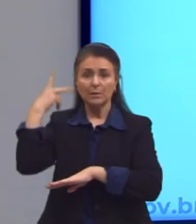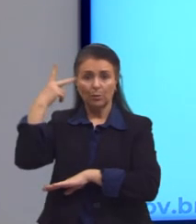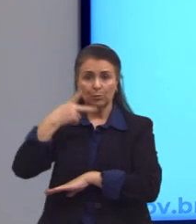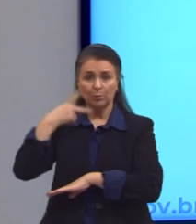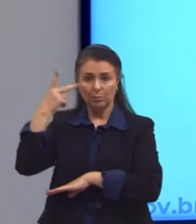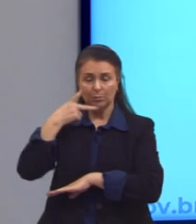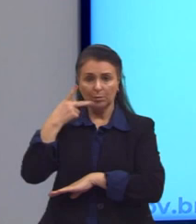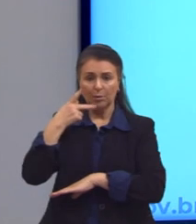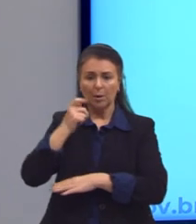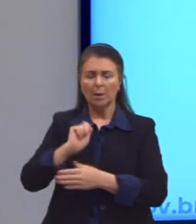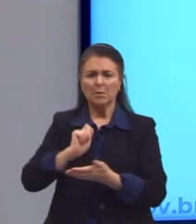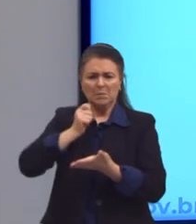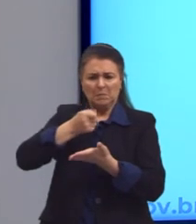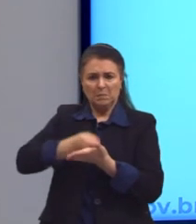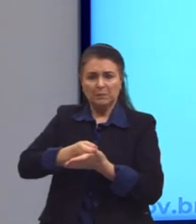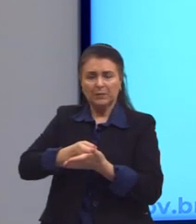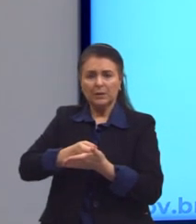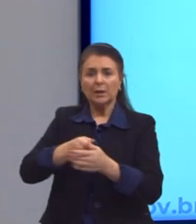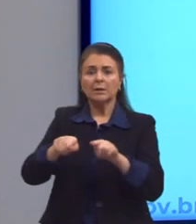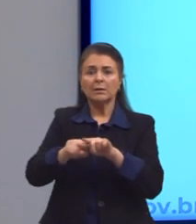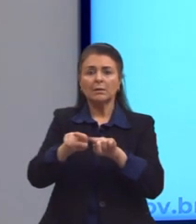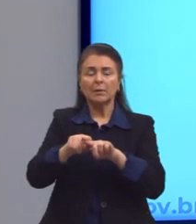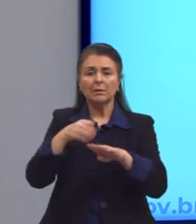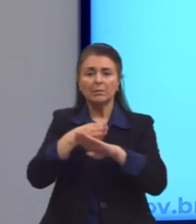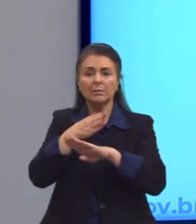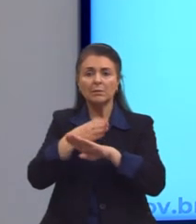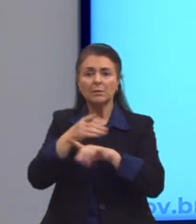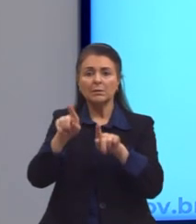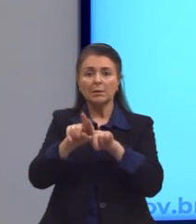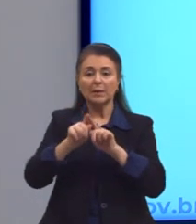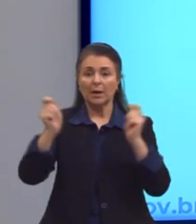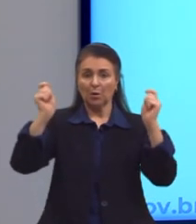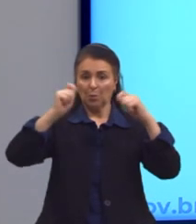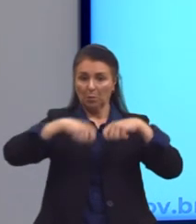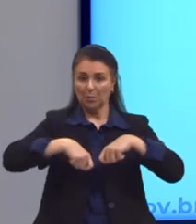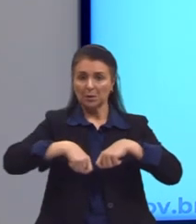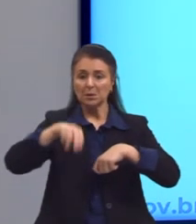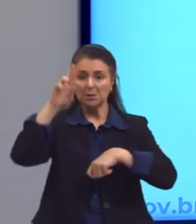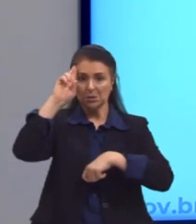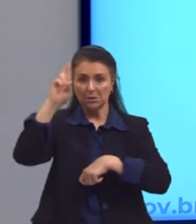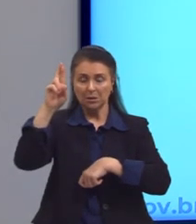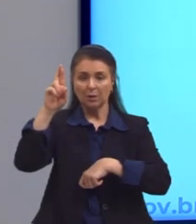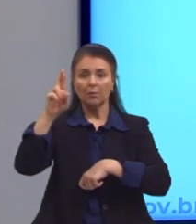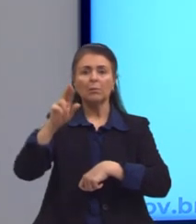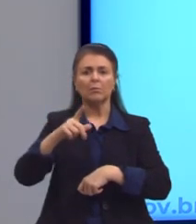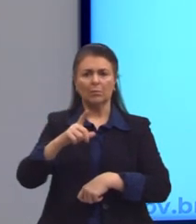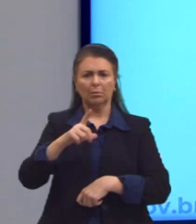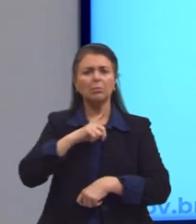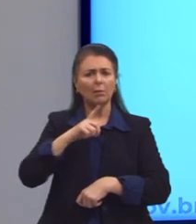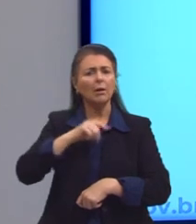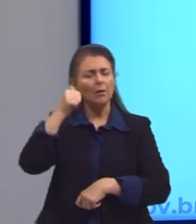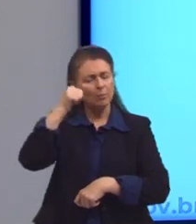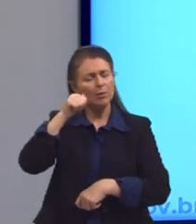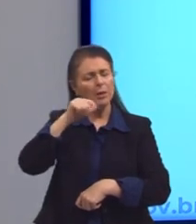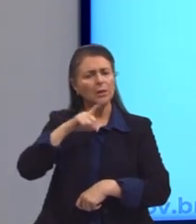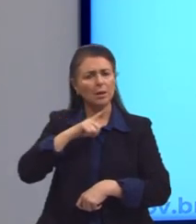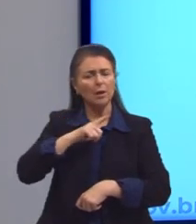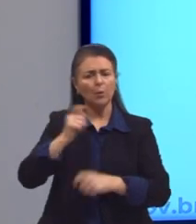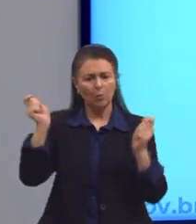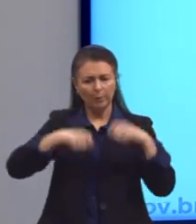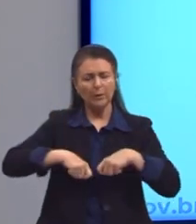aperfeiçoamento profissional e de habilidades da competência diretiva, também não, as mulheres têm. O que está acontecendo?